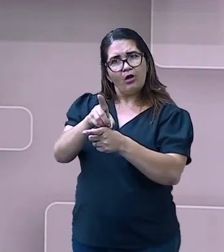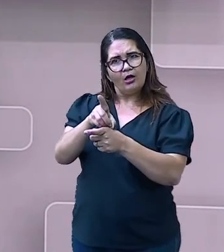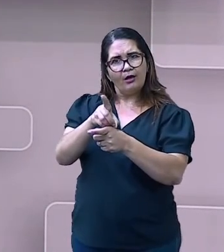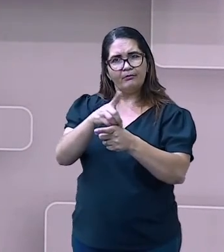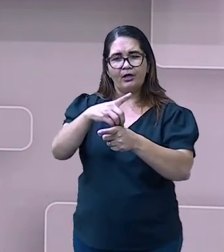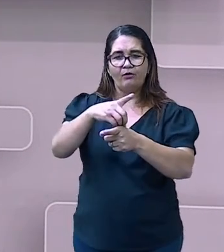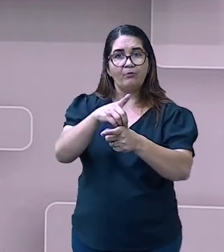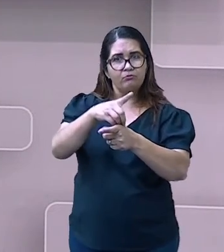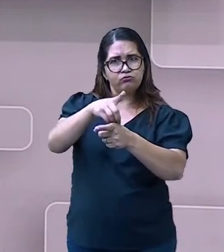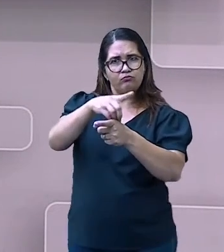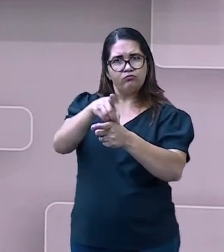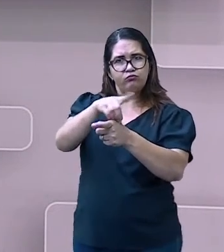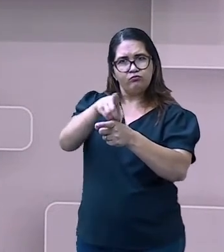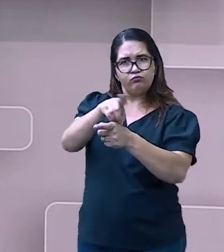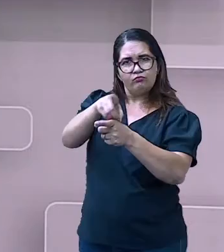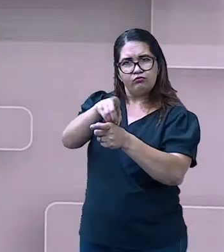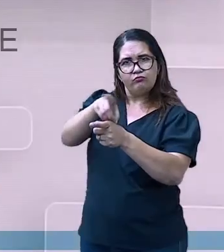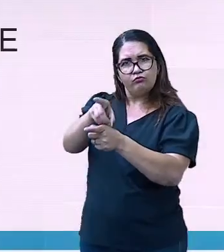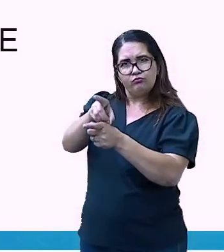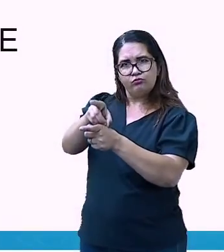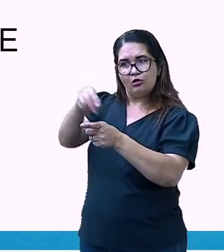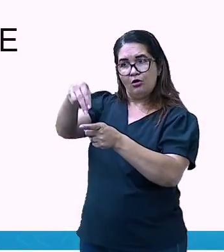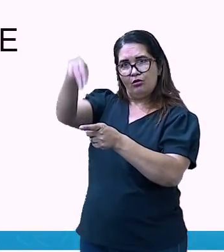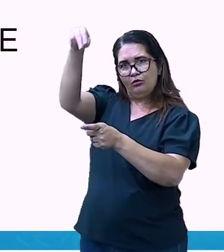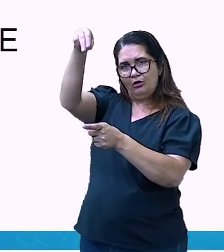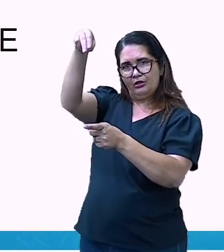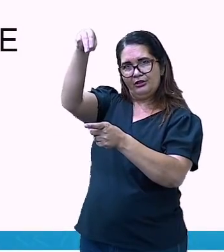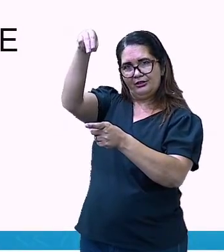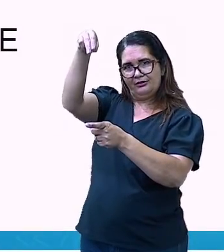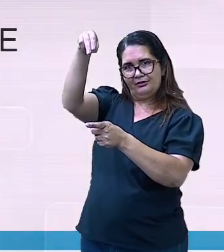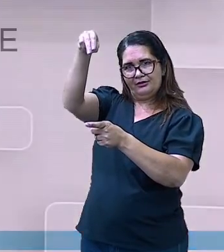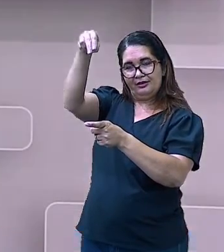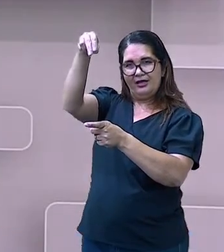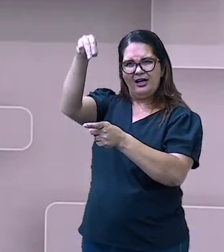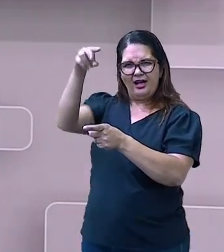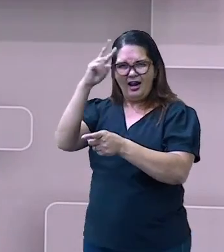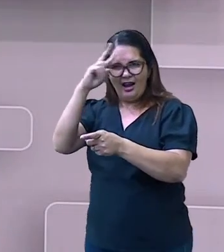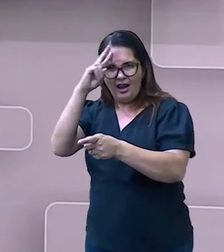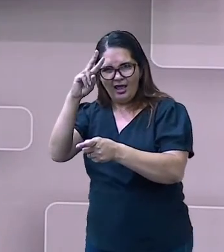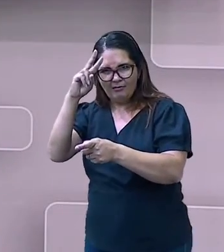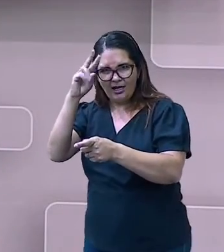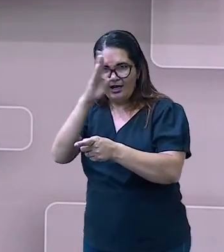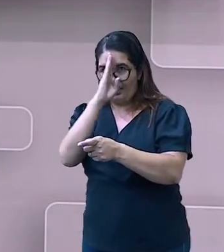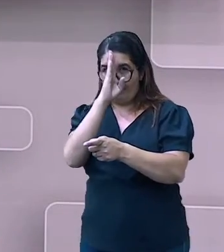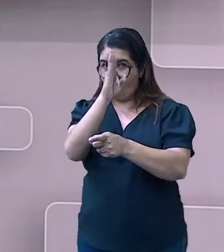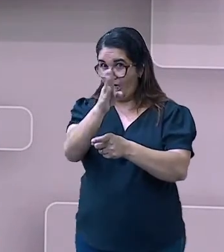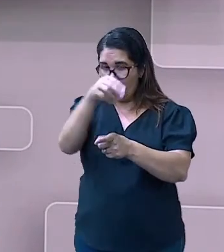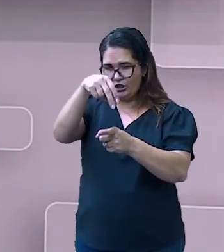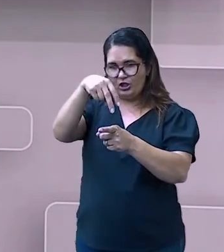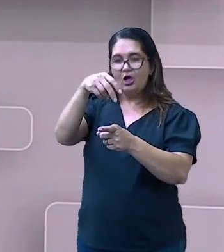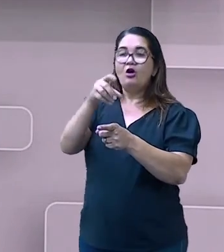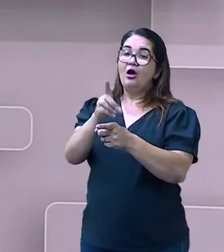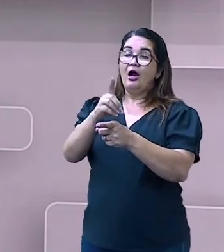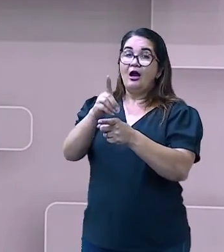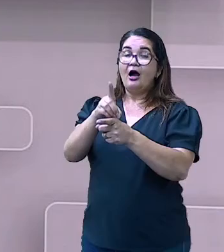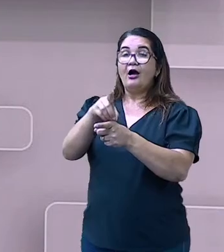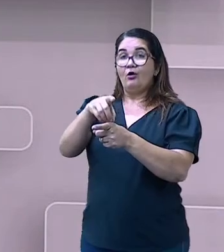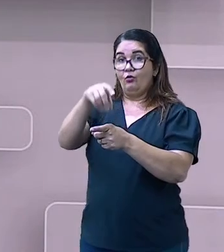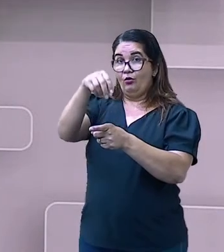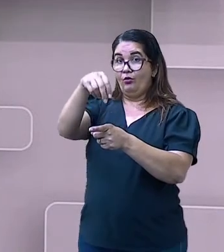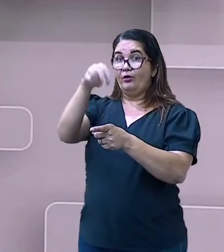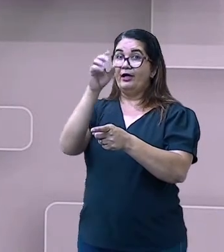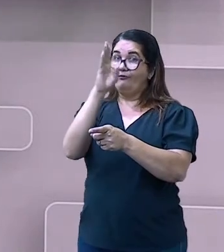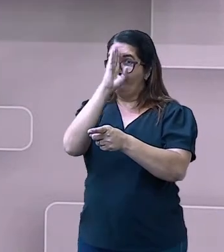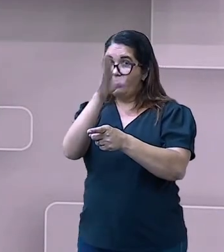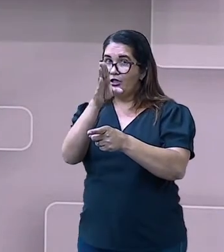norte, então vamos lá, relembrando, o norte é sempre a sua frente, né? Então, se naquela direção está o norte, aqui nós